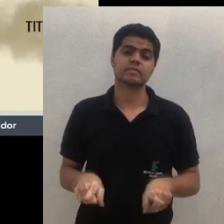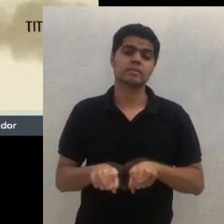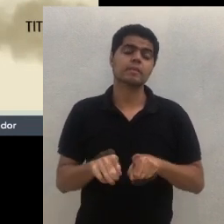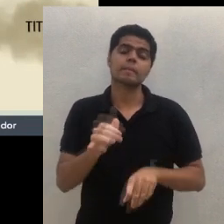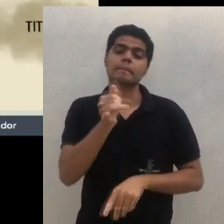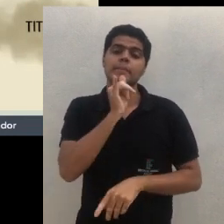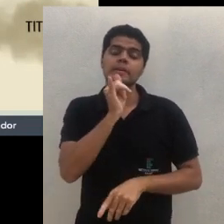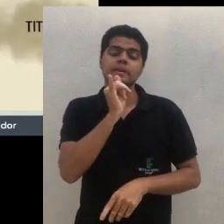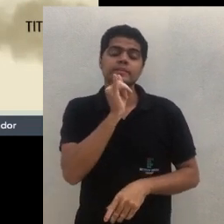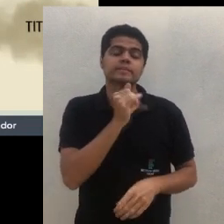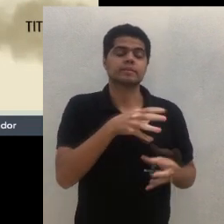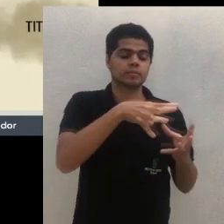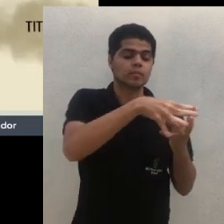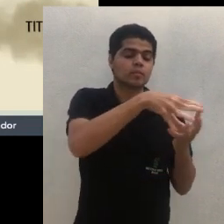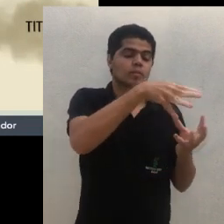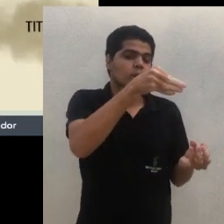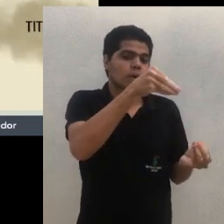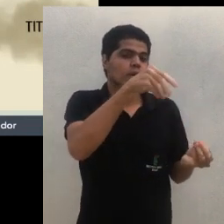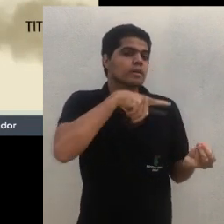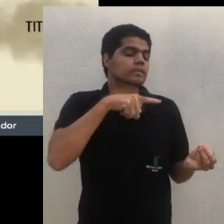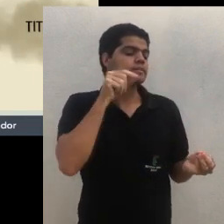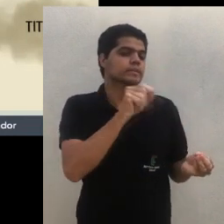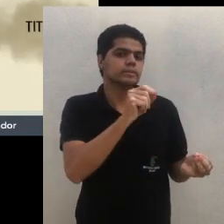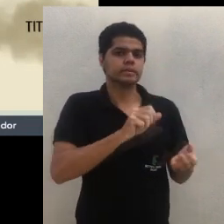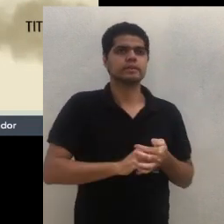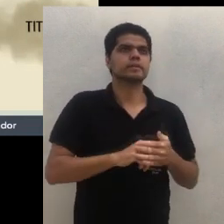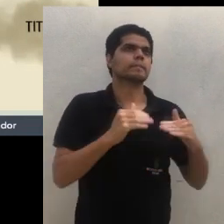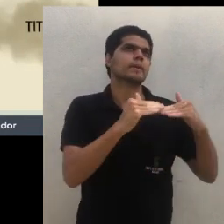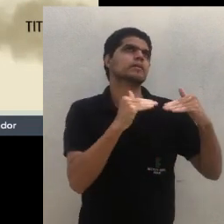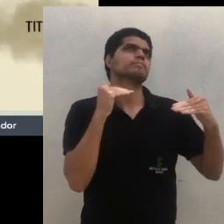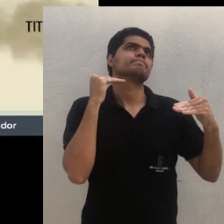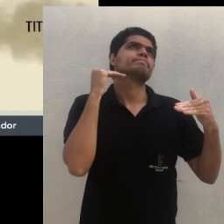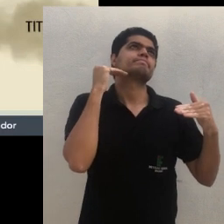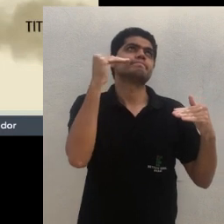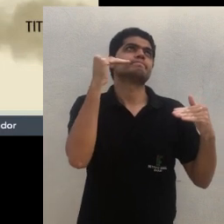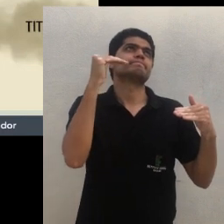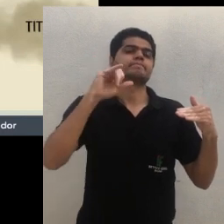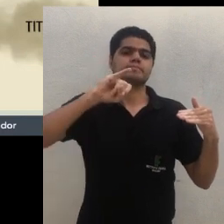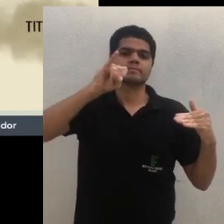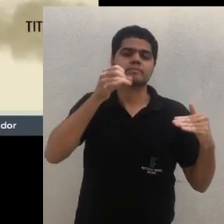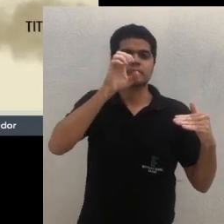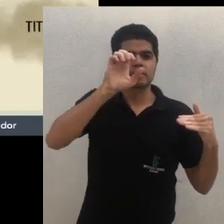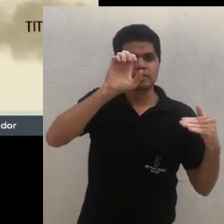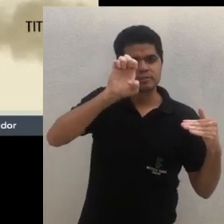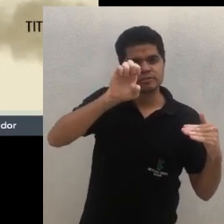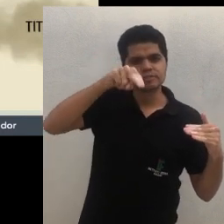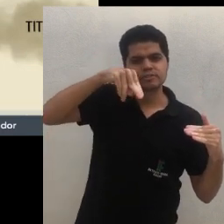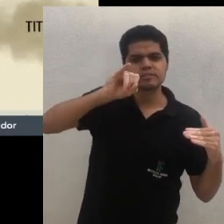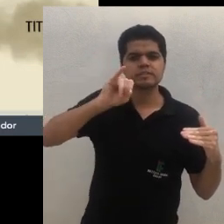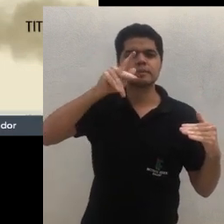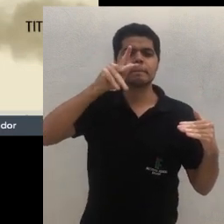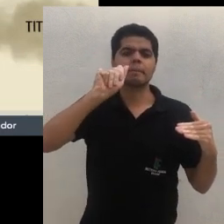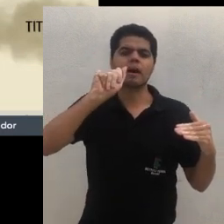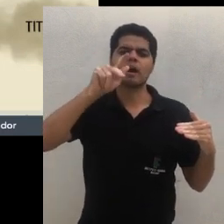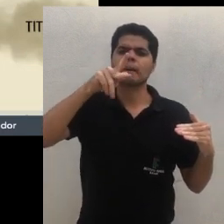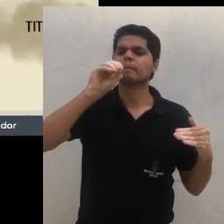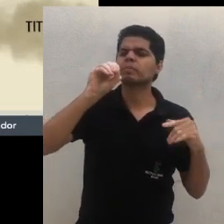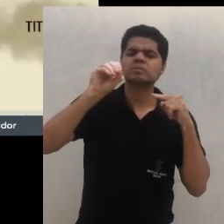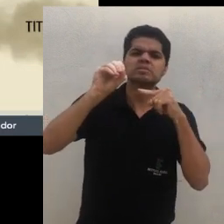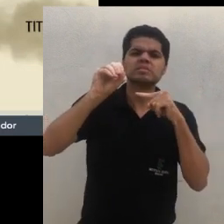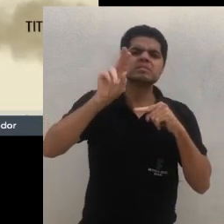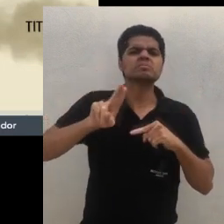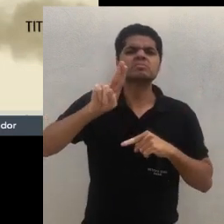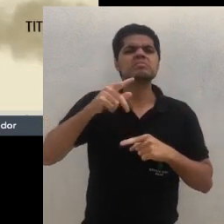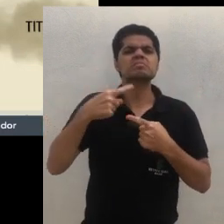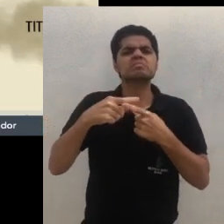eu vou colocar o genipapo, eu vou... Qual é a vontade do genipapo? E da cajá para o cacau. Então, na época